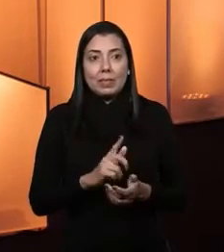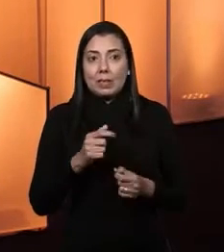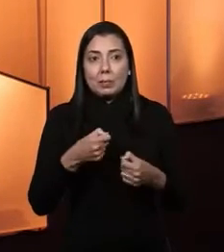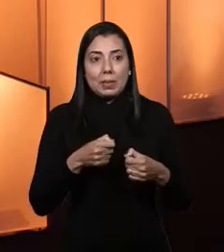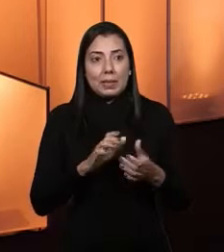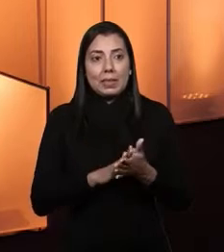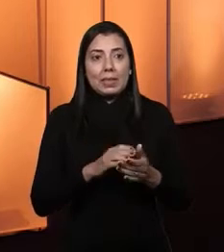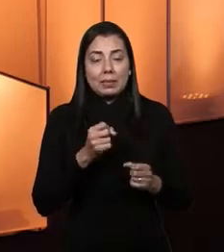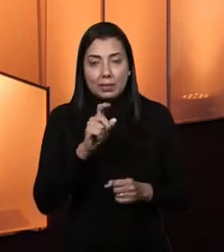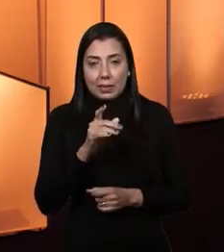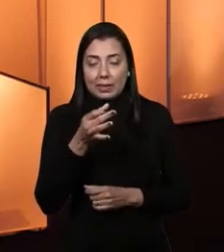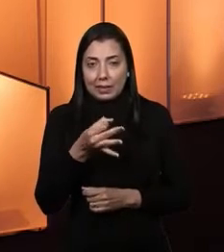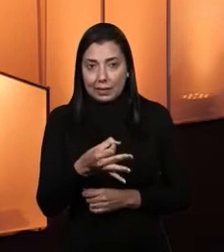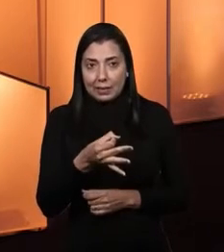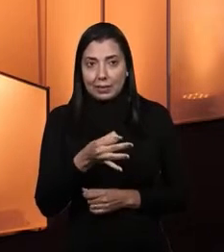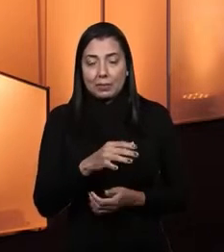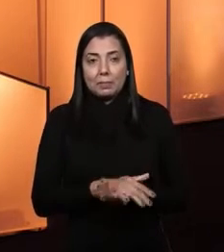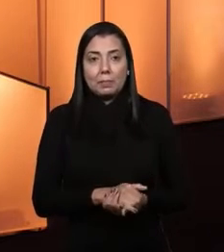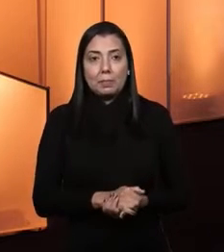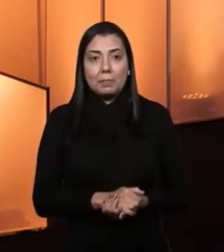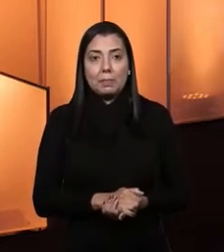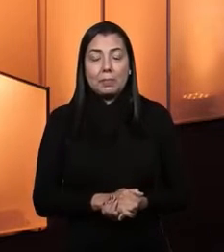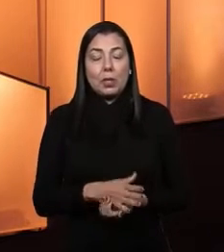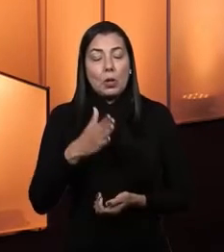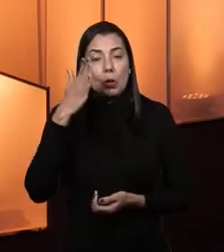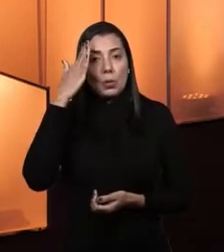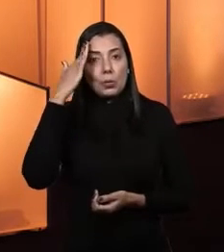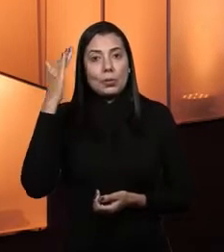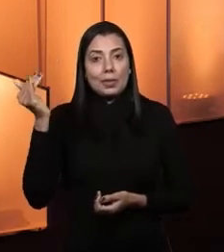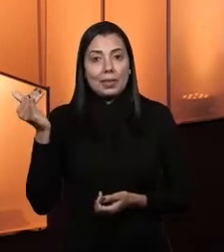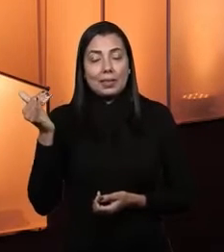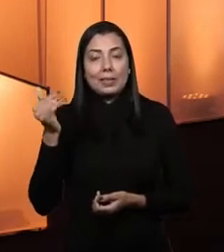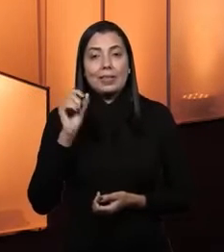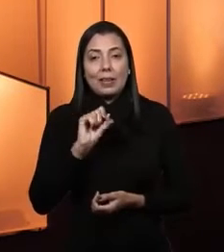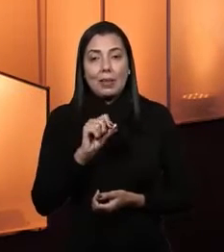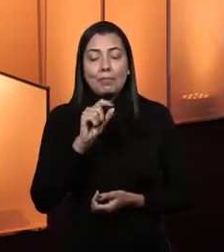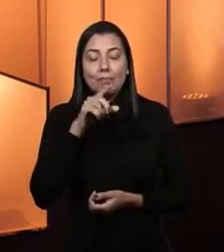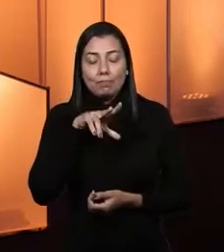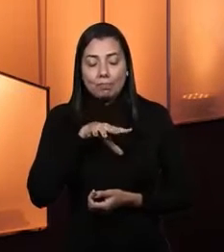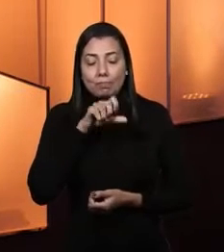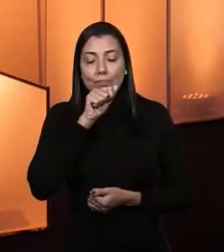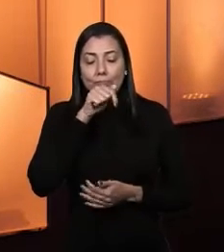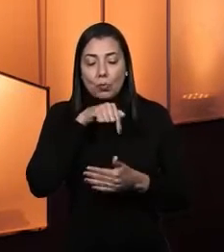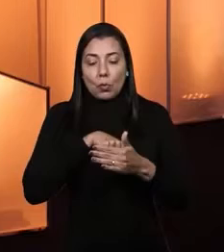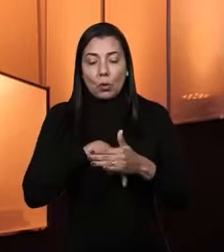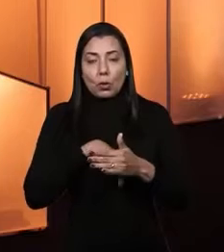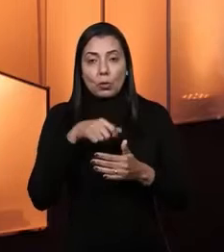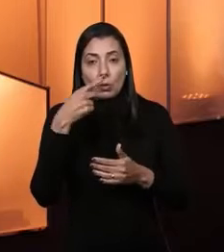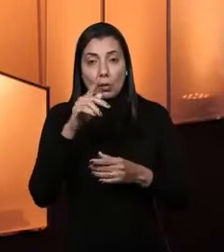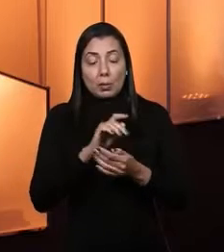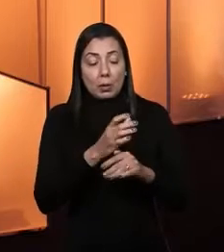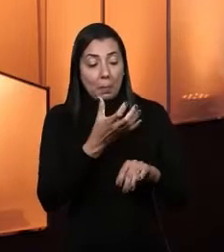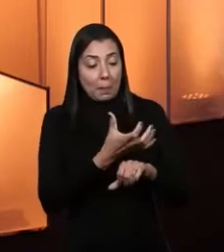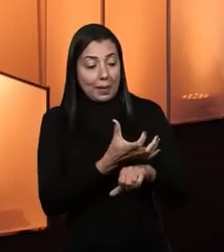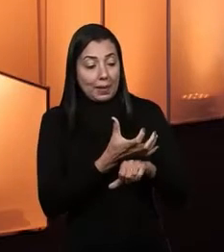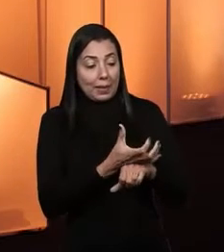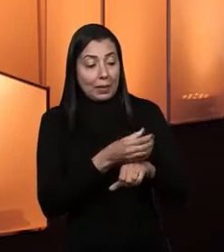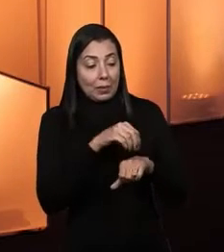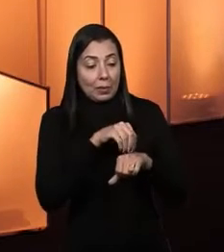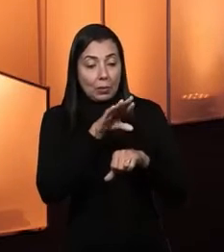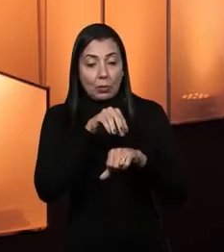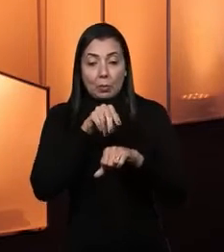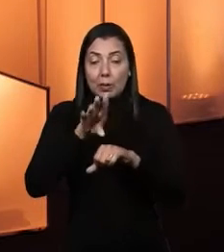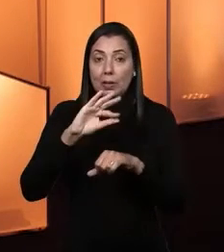vai dar tudo certo. E seu sucesso. Respira fundo. Olha para o seu material e compartilha